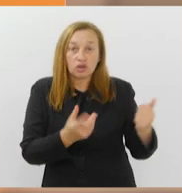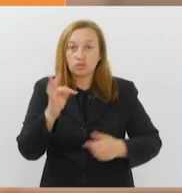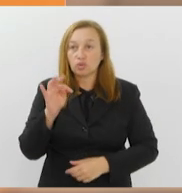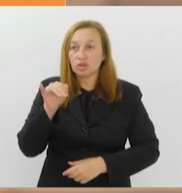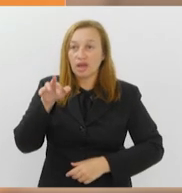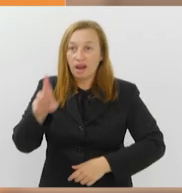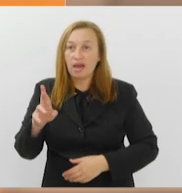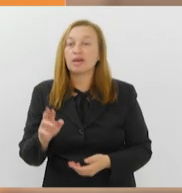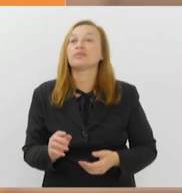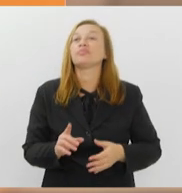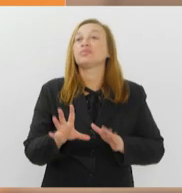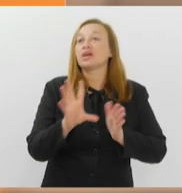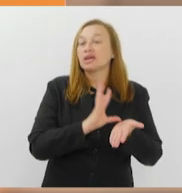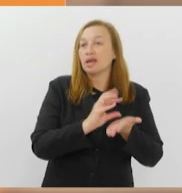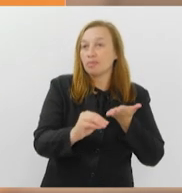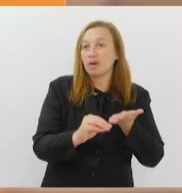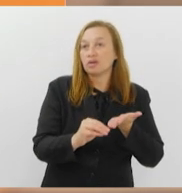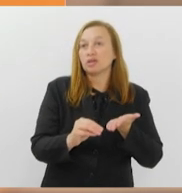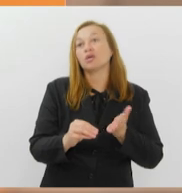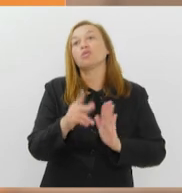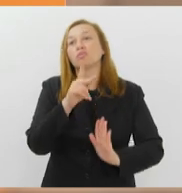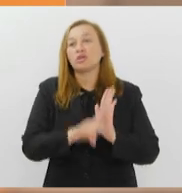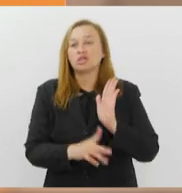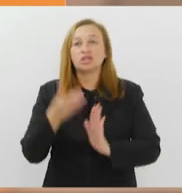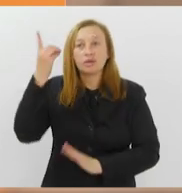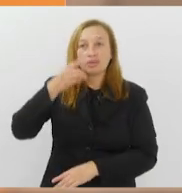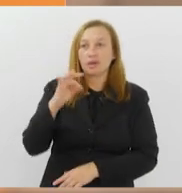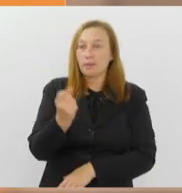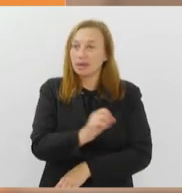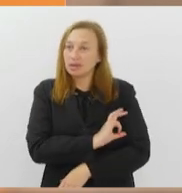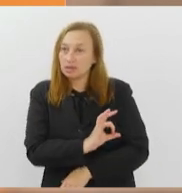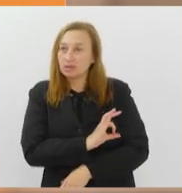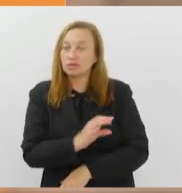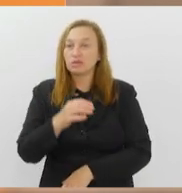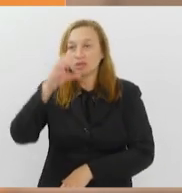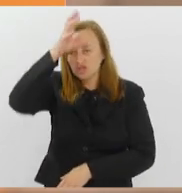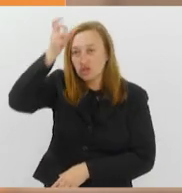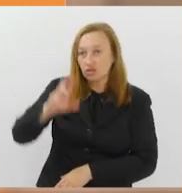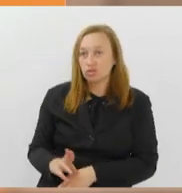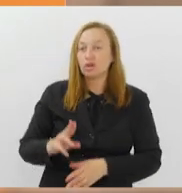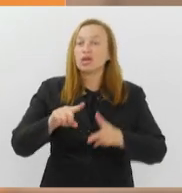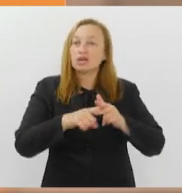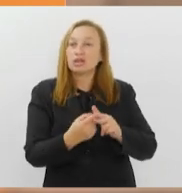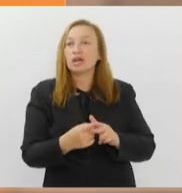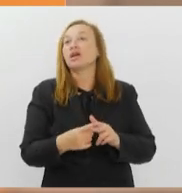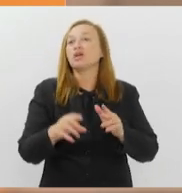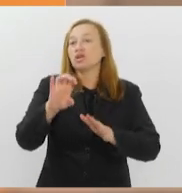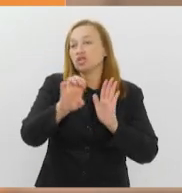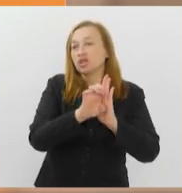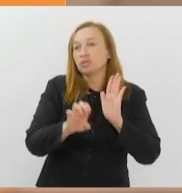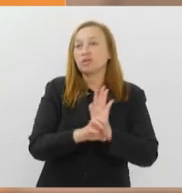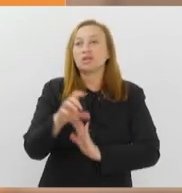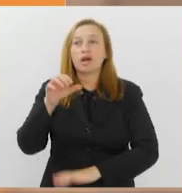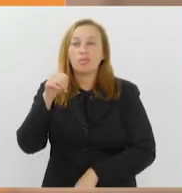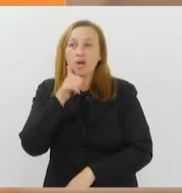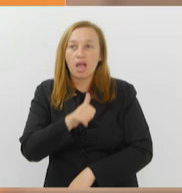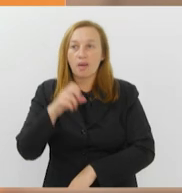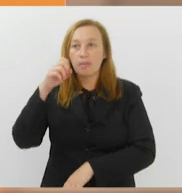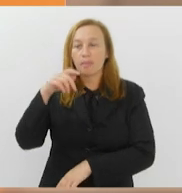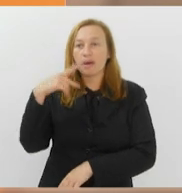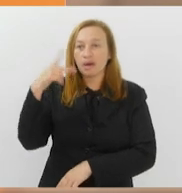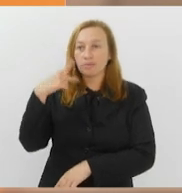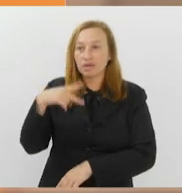E na pauta, um projeto das deputadas Tia Ju e Marta Rocha, que altera o Estatuto da Mulher Parlamentar e